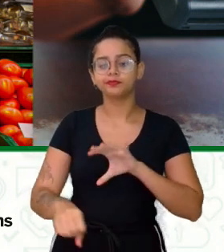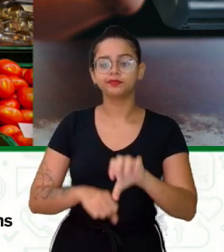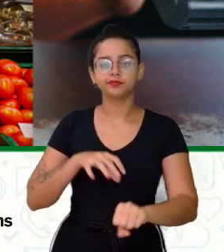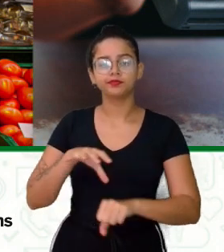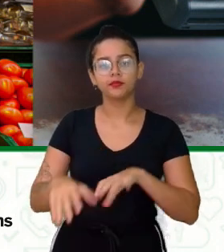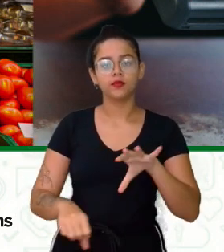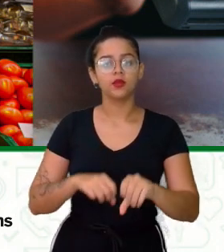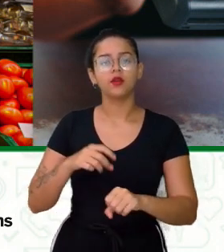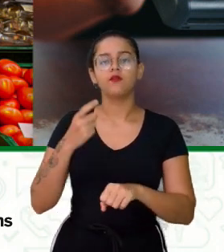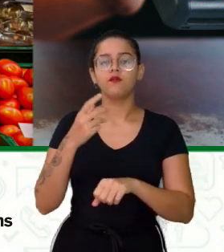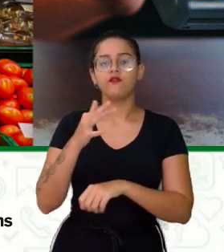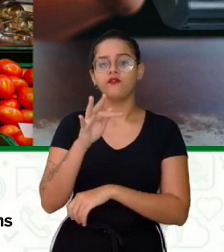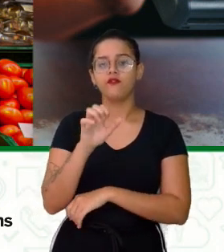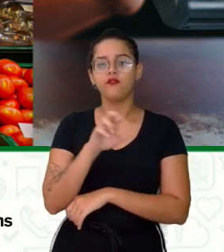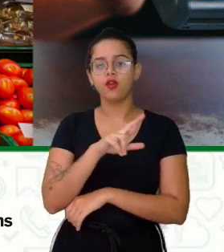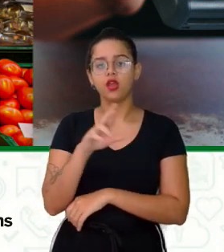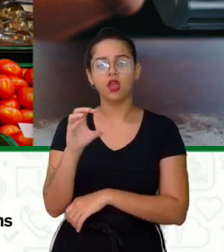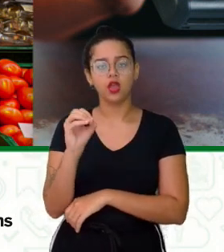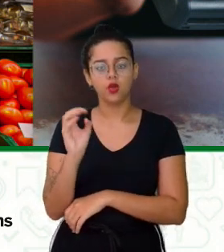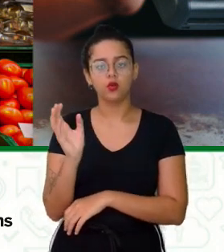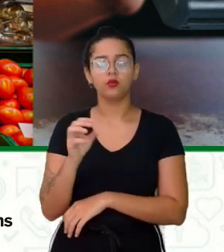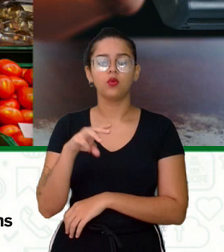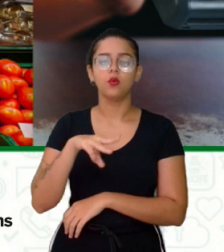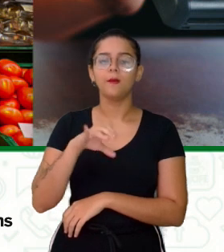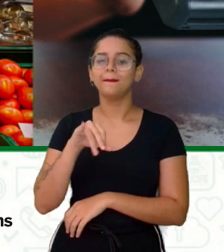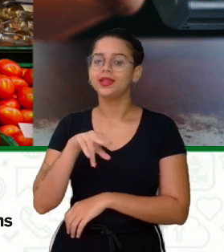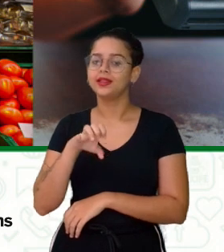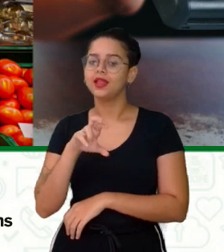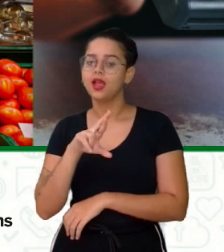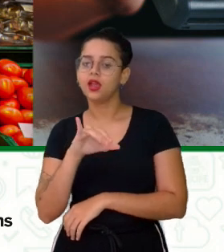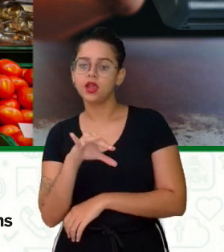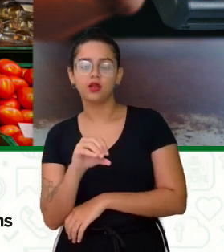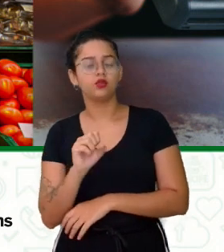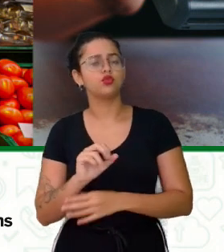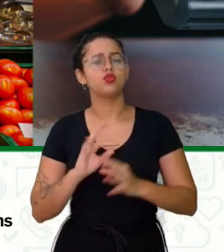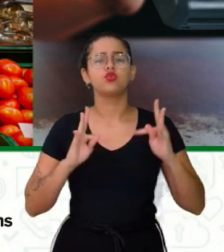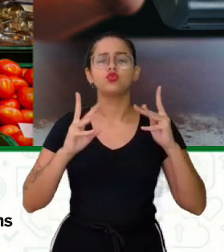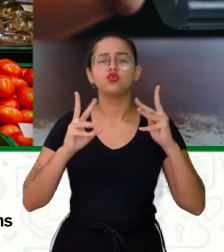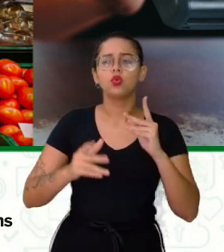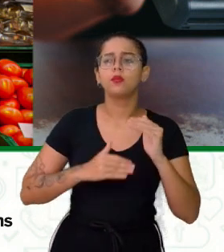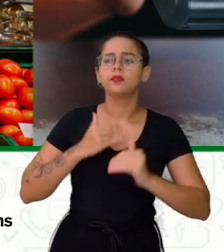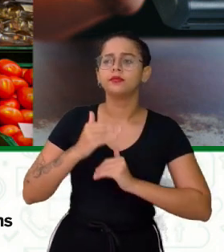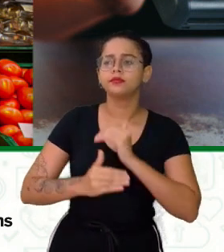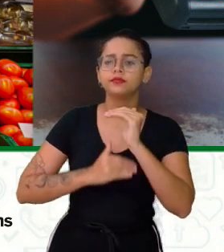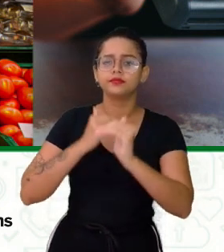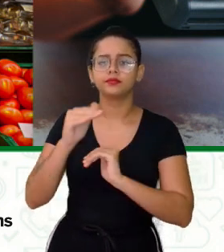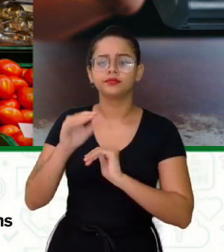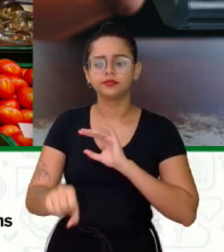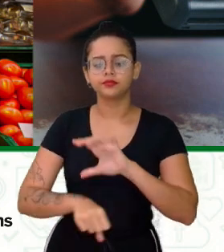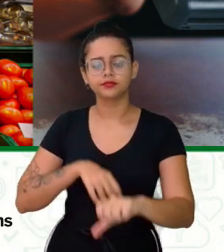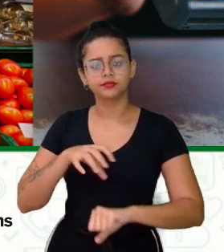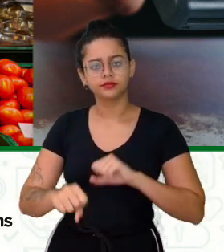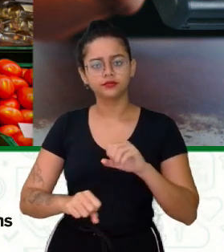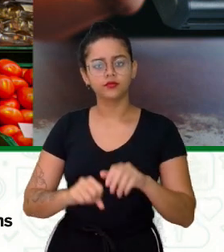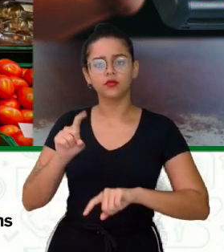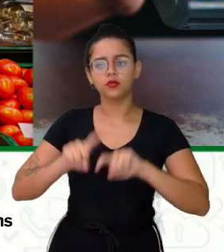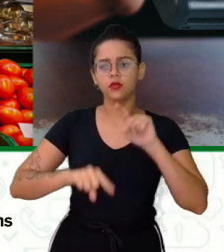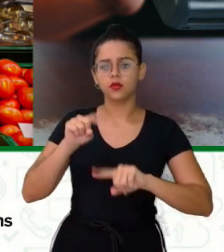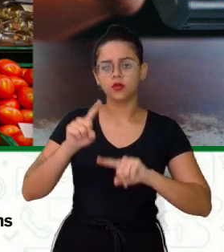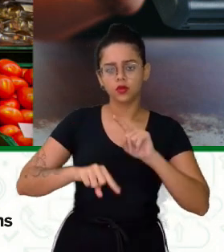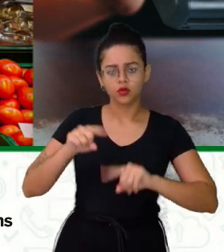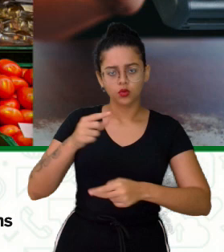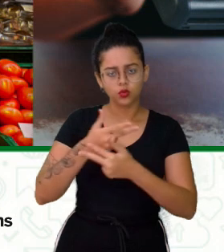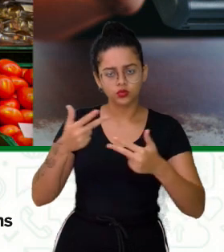De ferro A questão da mineração Todo esse processo de captação Dos recursos naturais É o setor